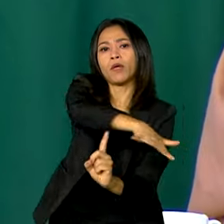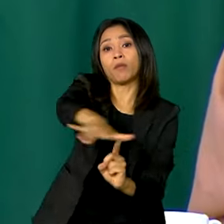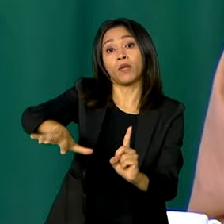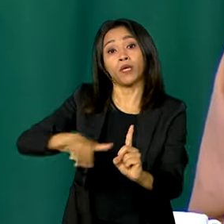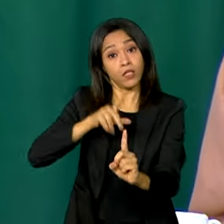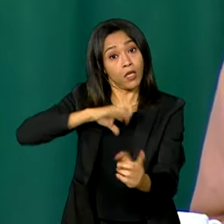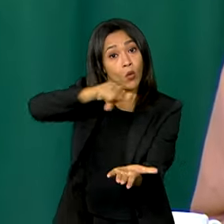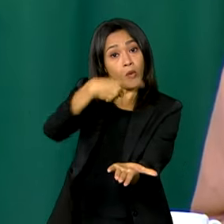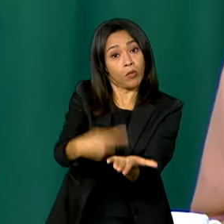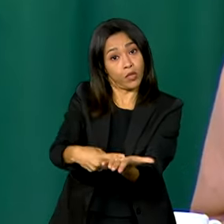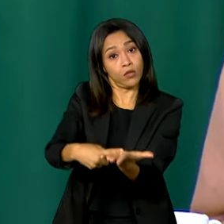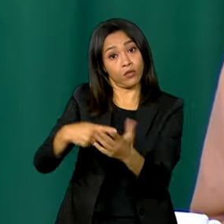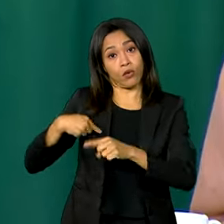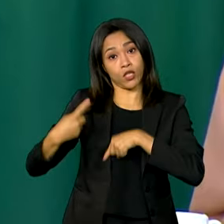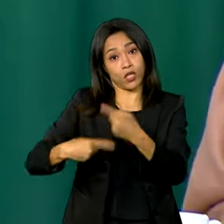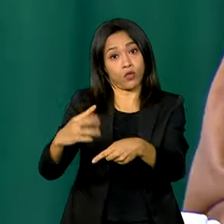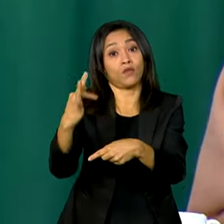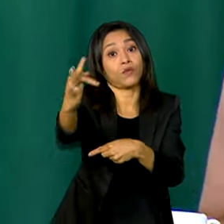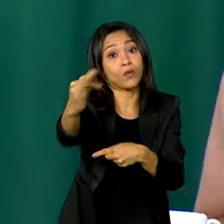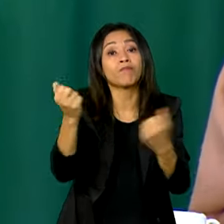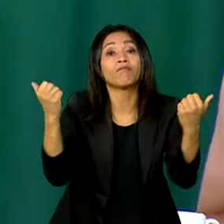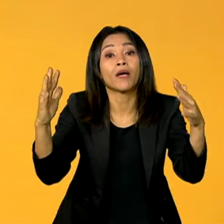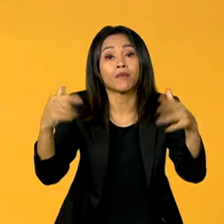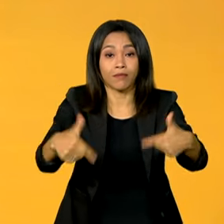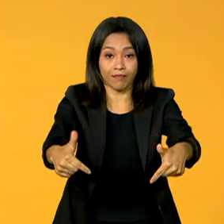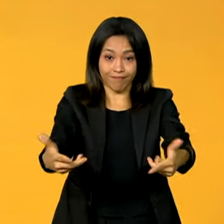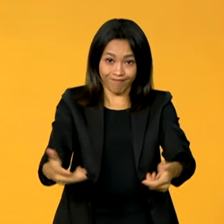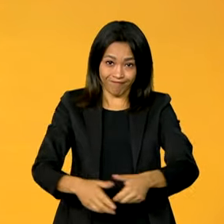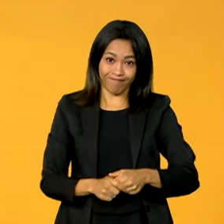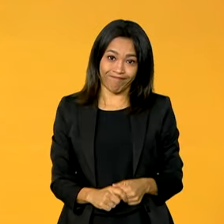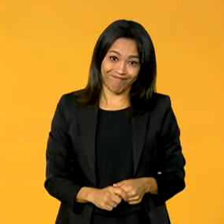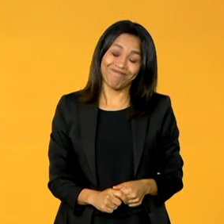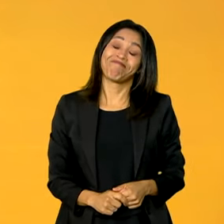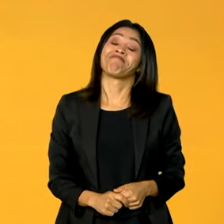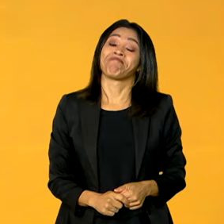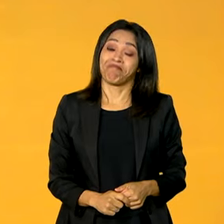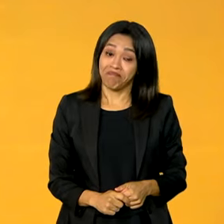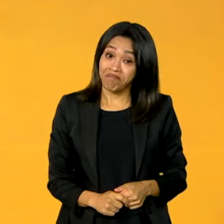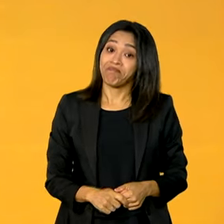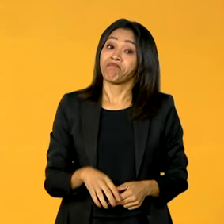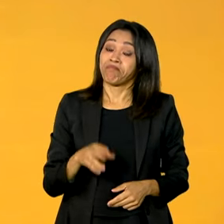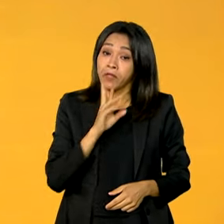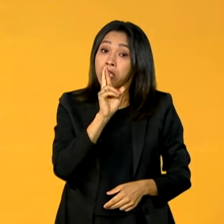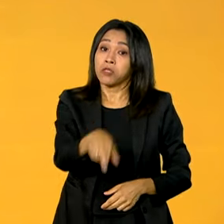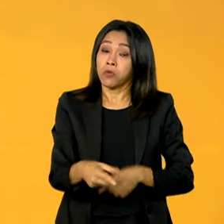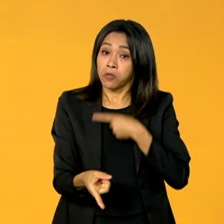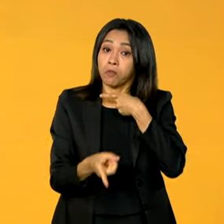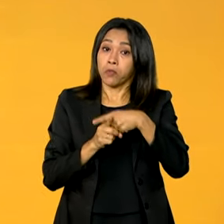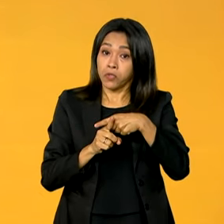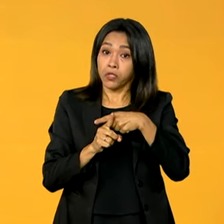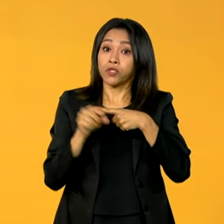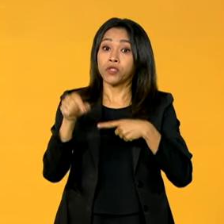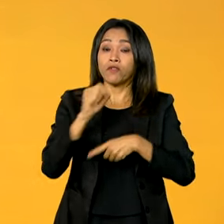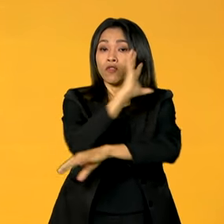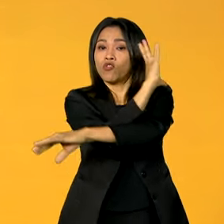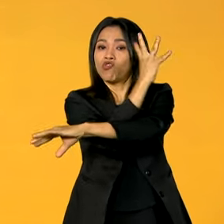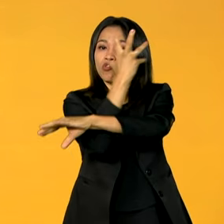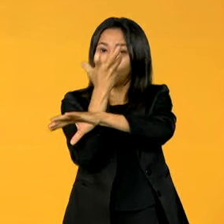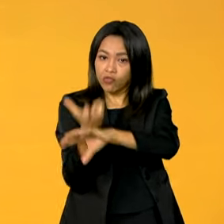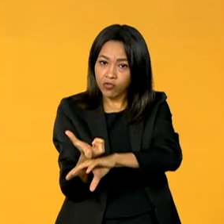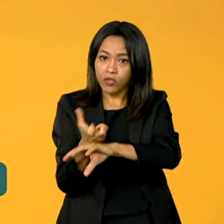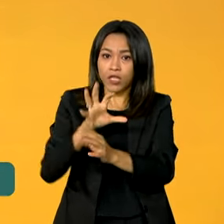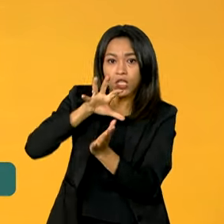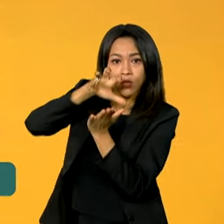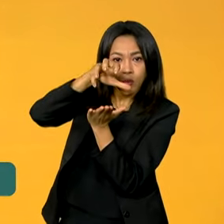gerações futuras. Parabéns pelo trabalho. E resultados positivos também no Cerrado. Os dados colhidos